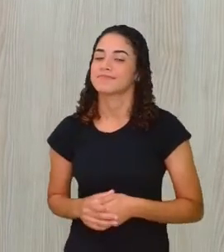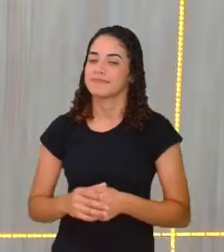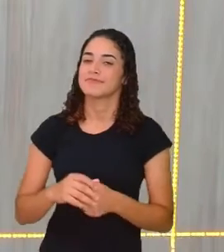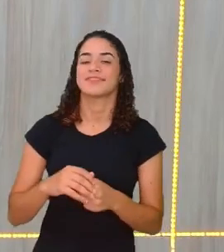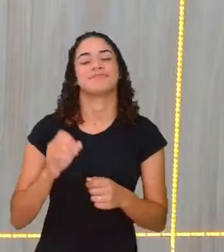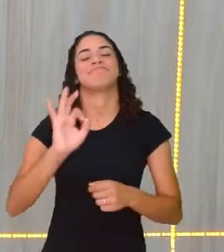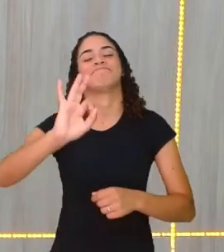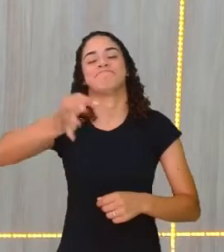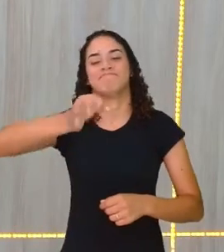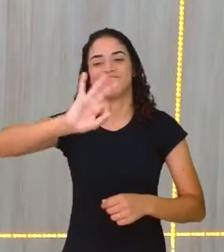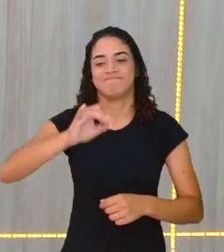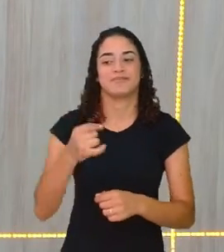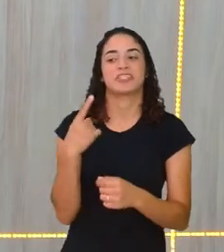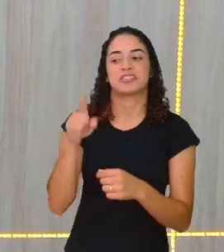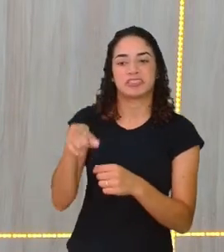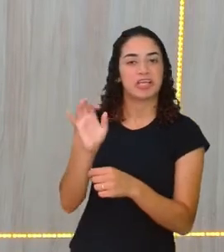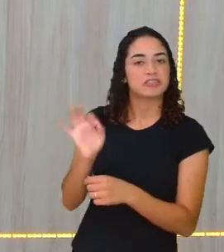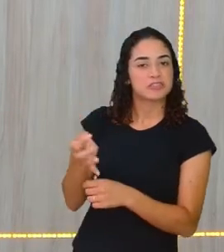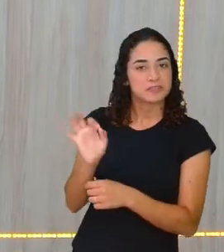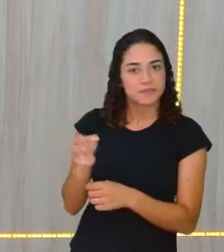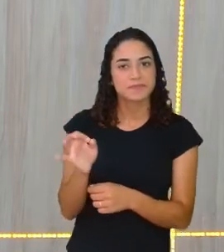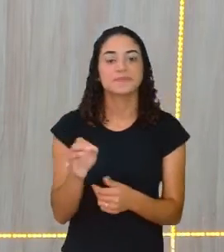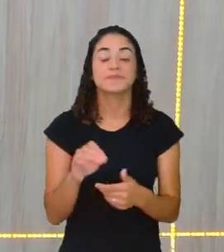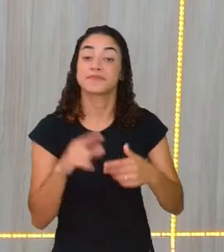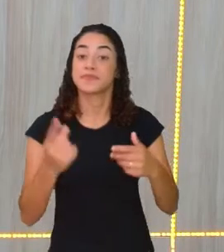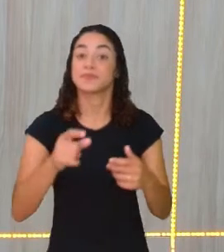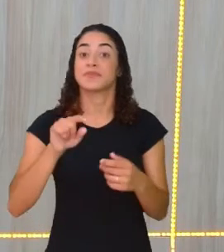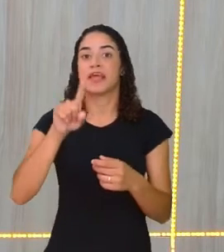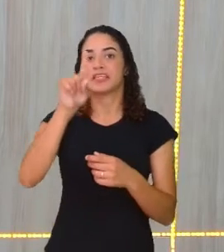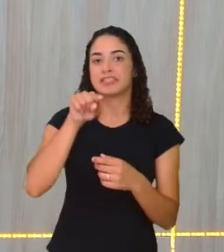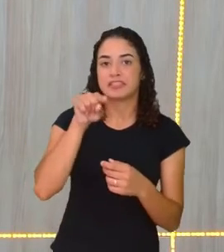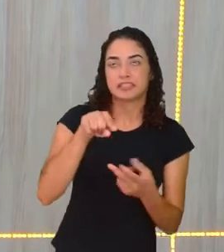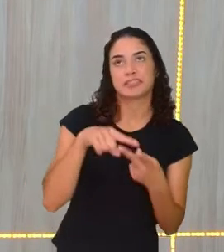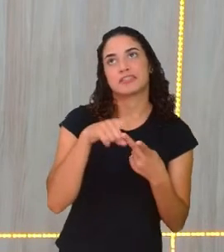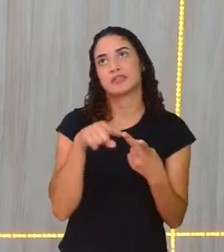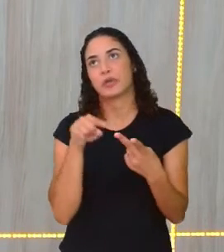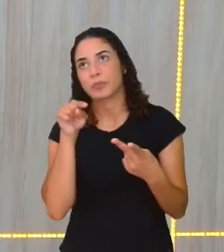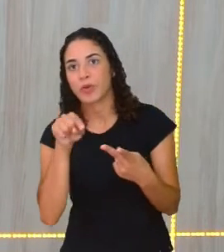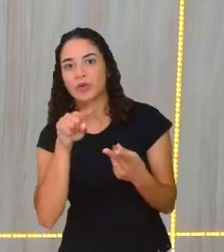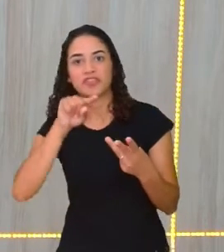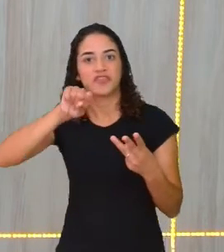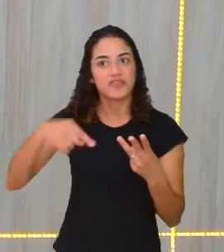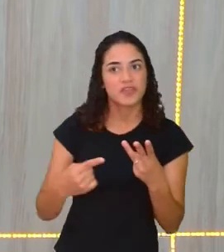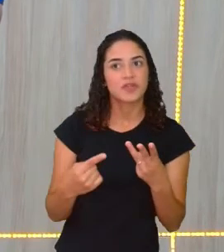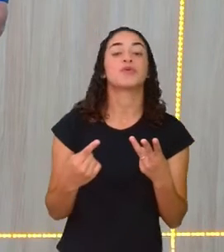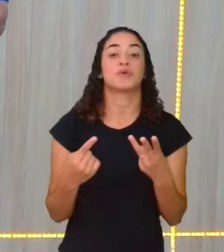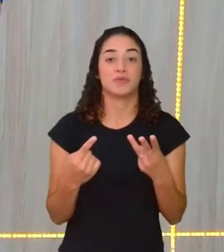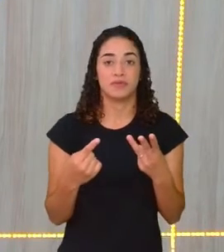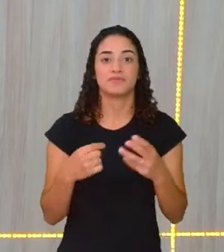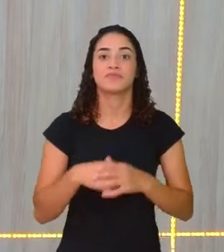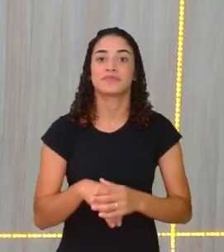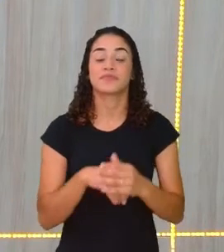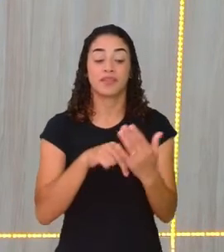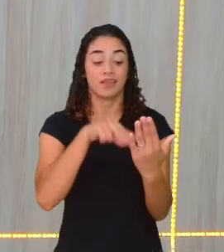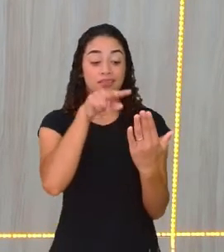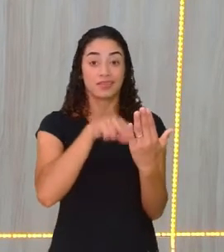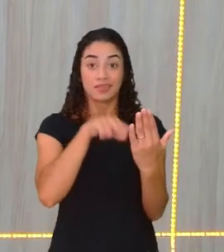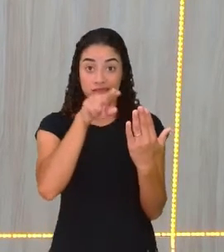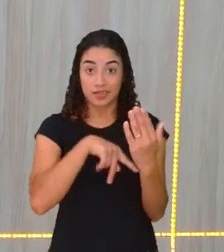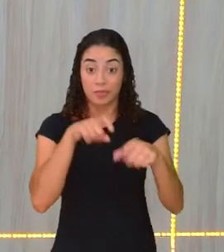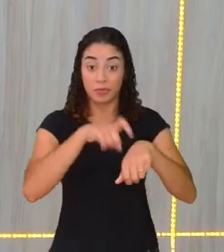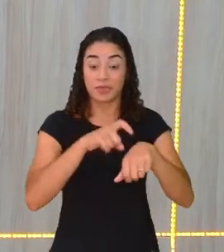mesmo, professora Camila. Então, os sinais de pontuação que delimitam unidades com entonações